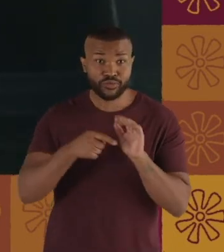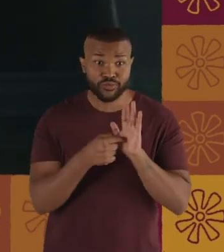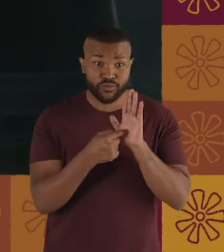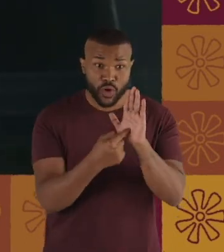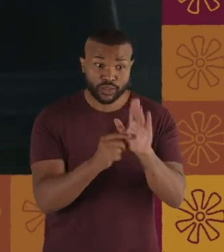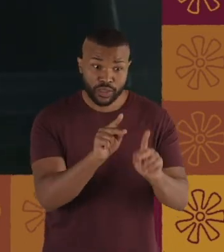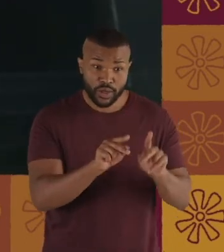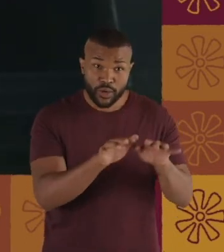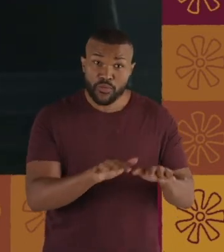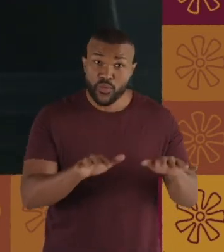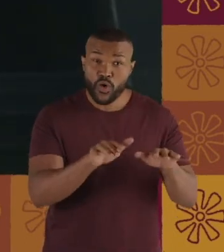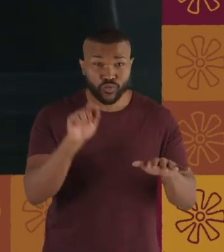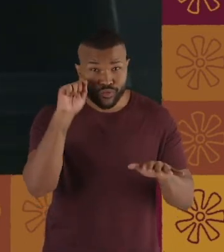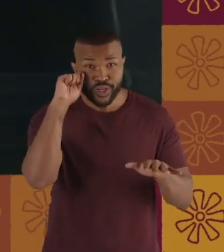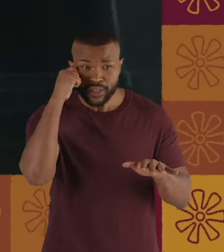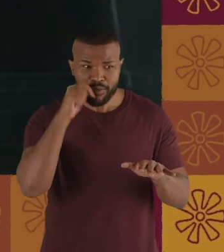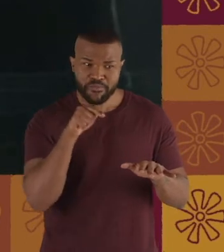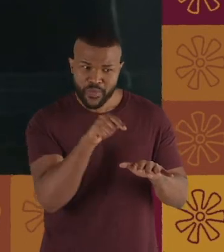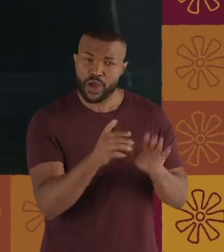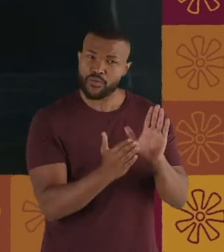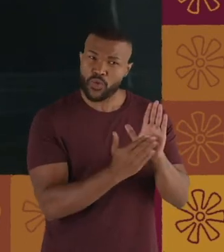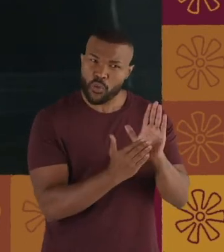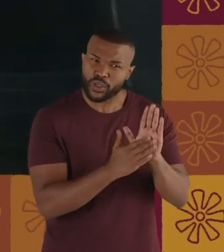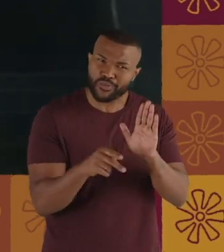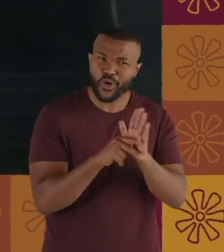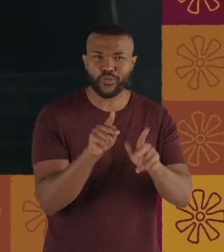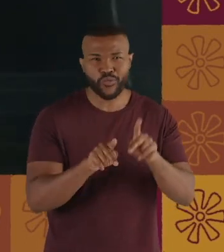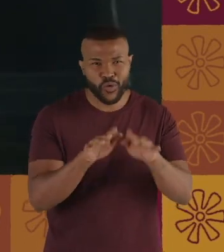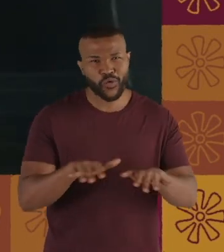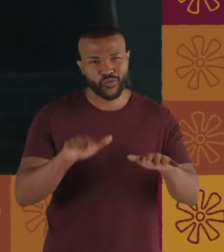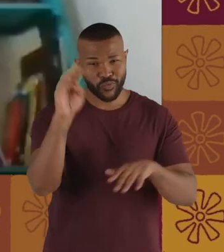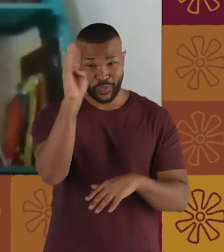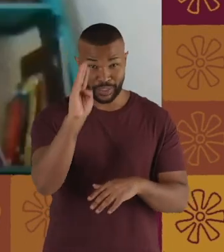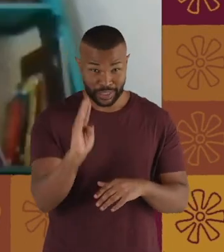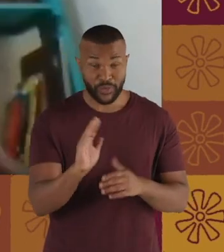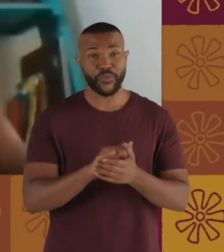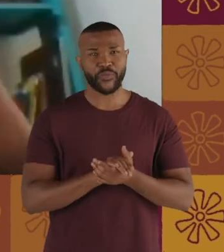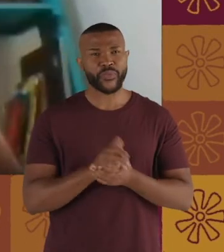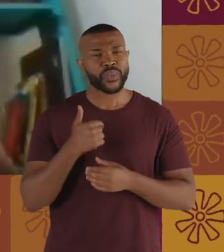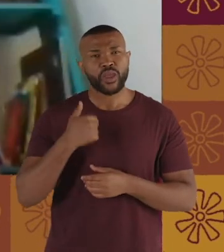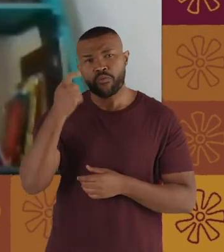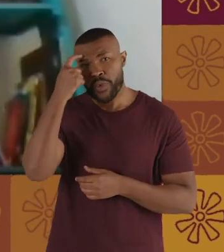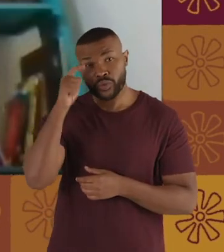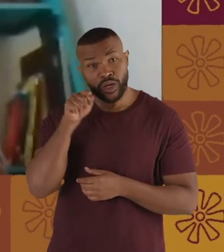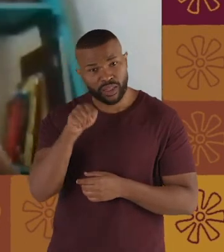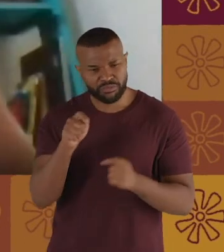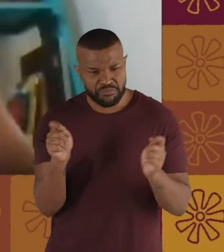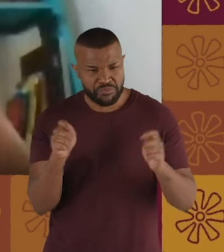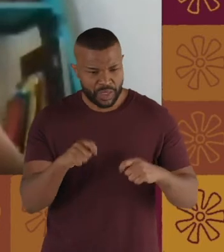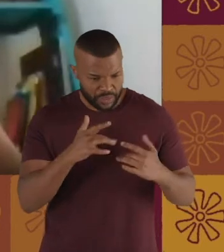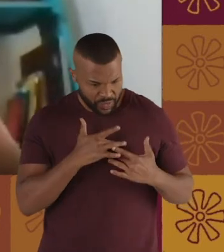para a população negra, mas ela é do povo brasileiro. E eu acho que essa capacidade de